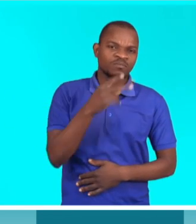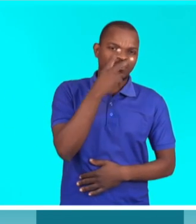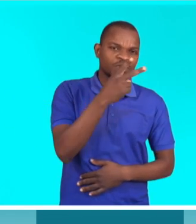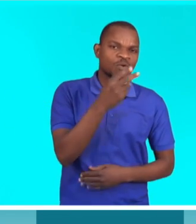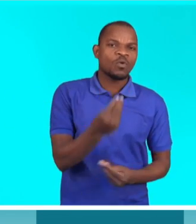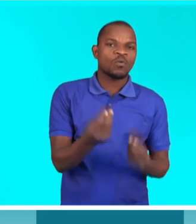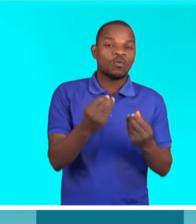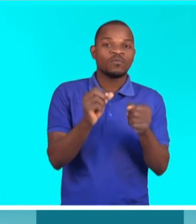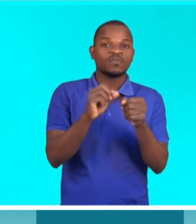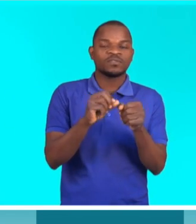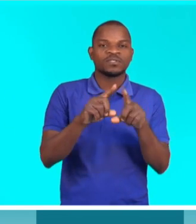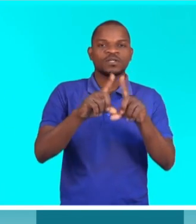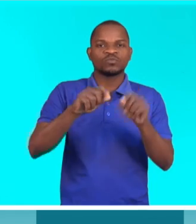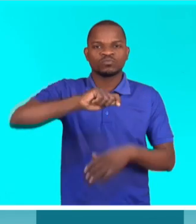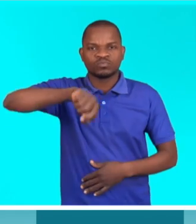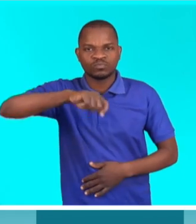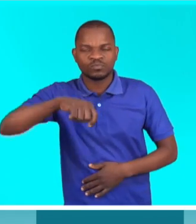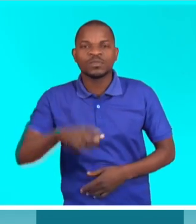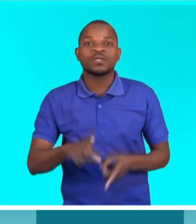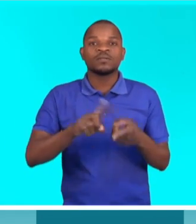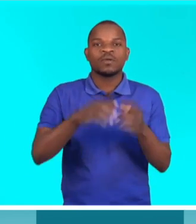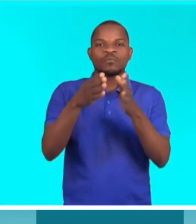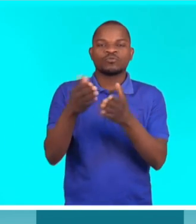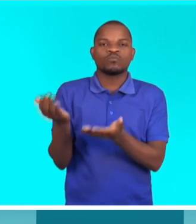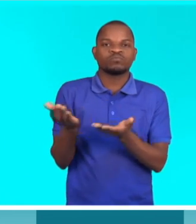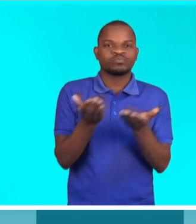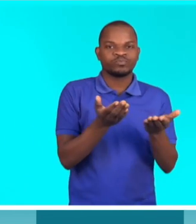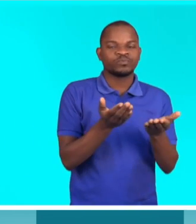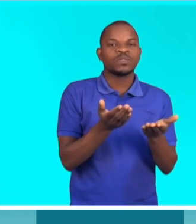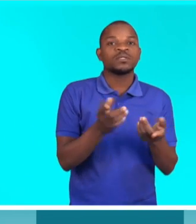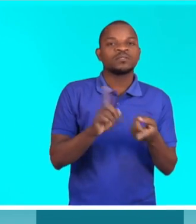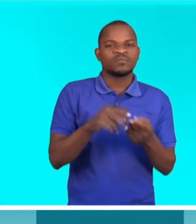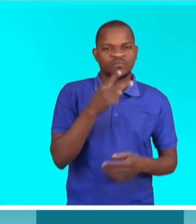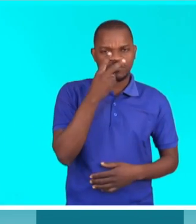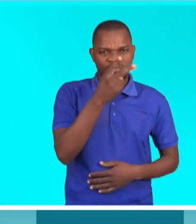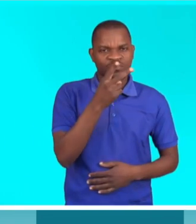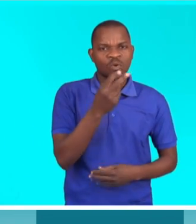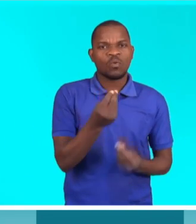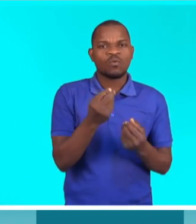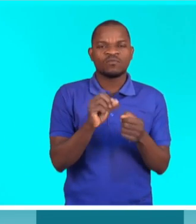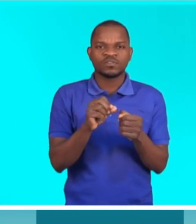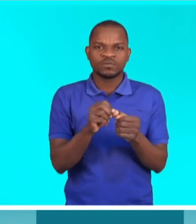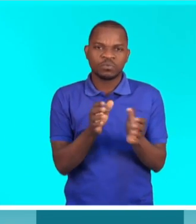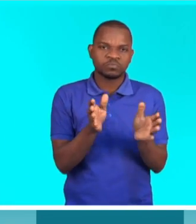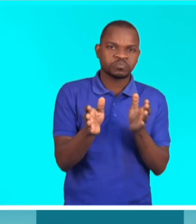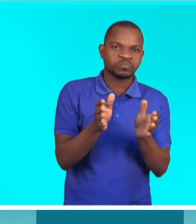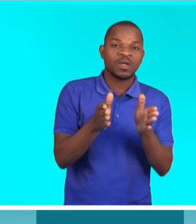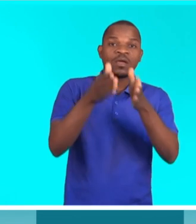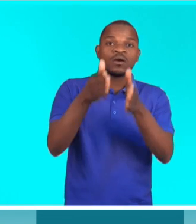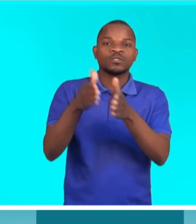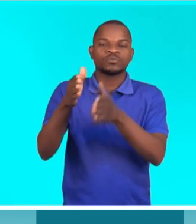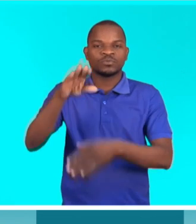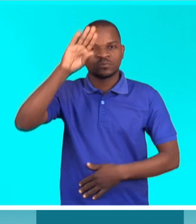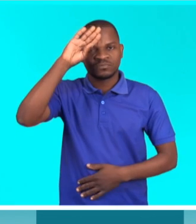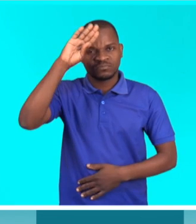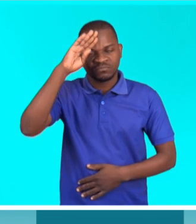uma forma acessível dos cozinheiros, não só da cocaíra, sobretudo vamos saber como é que devem tratar os doentes, não